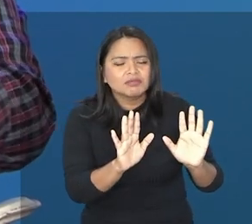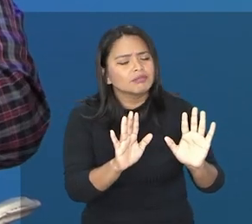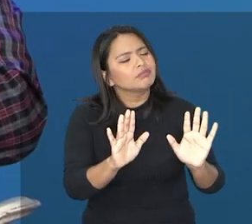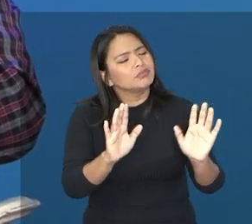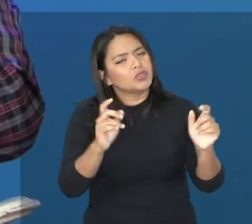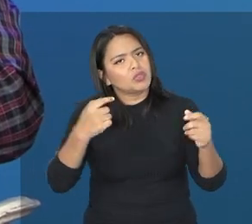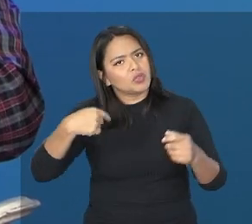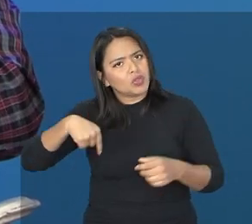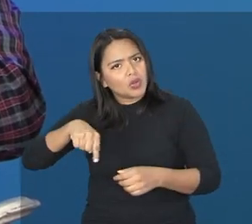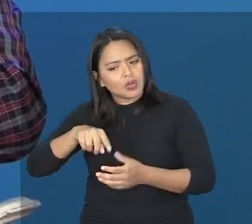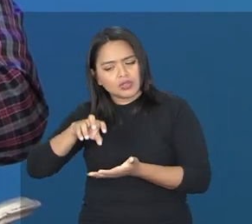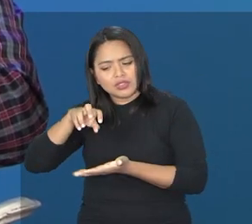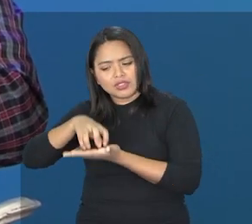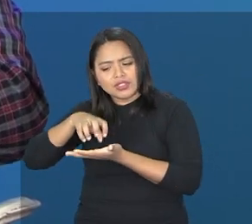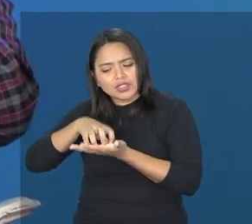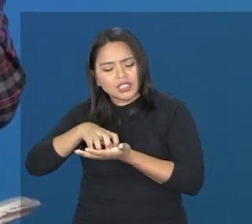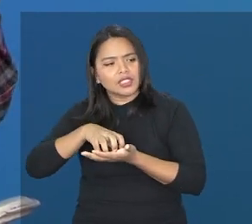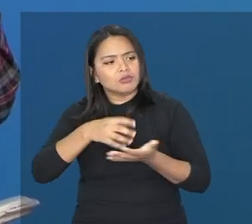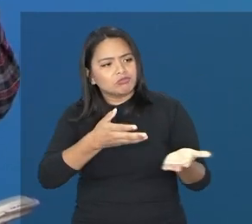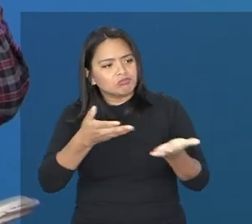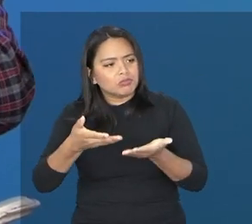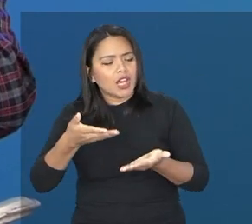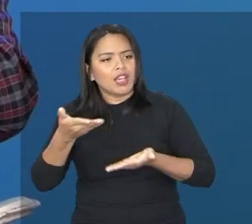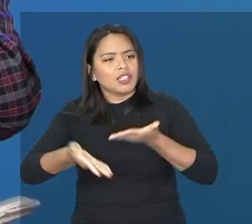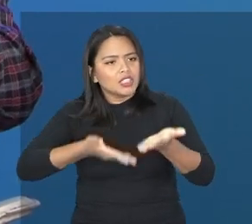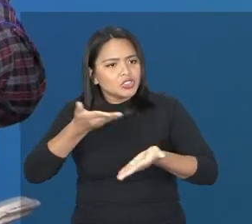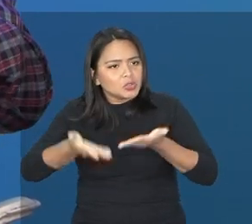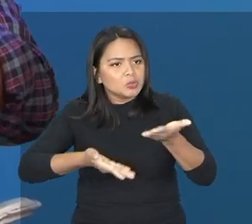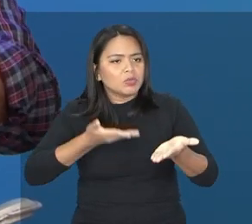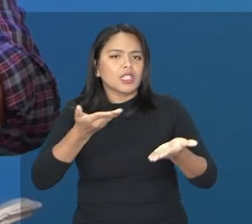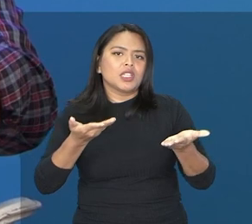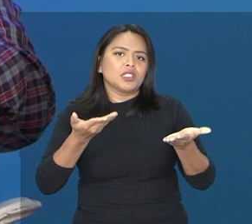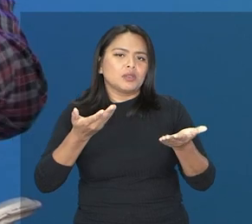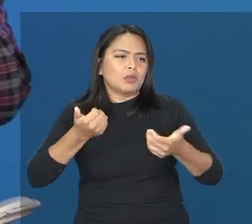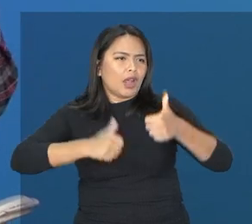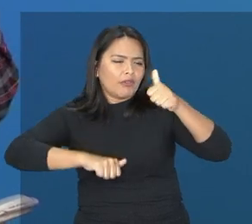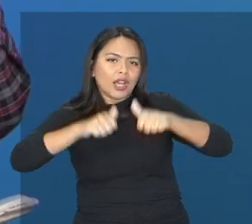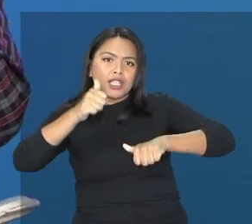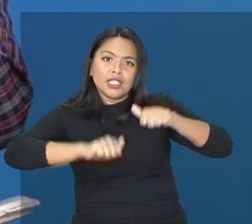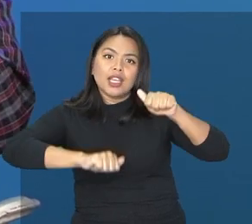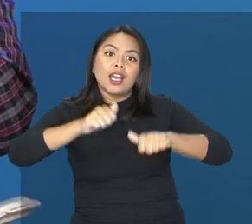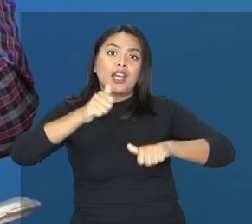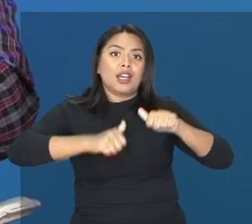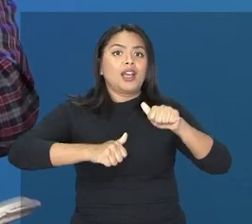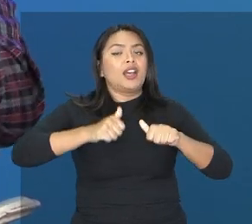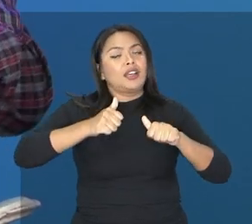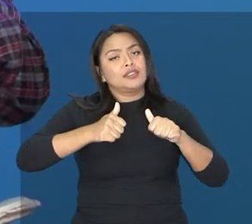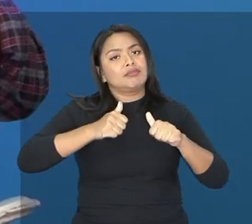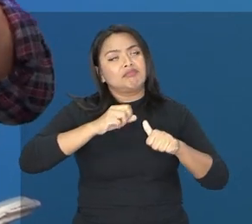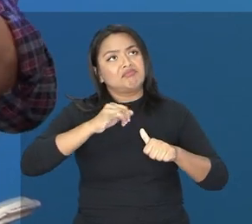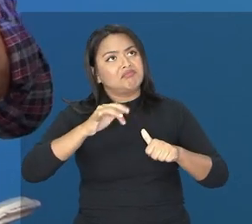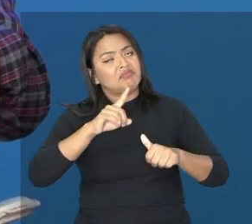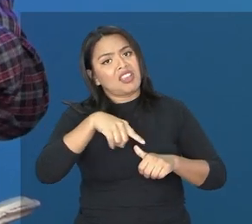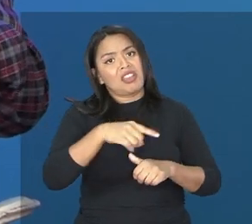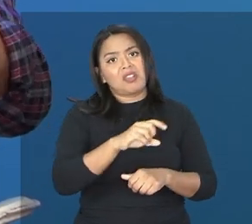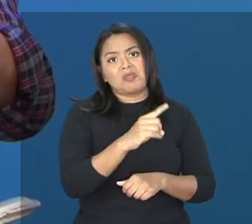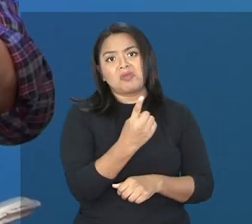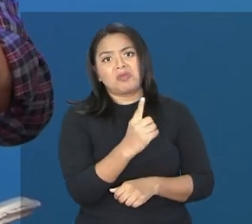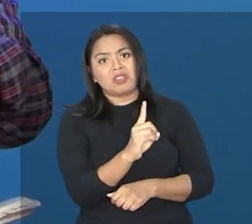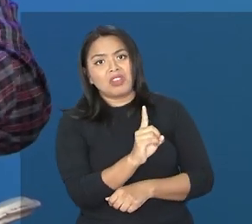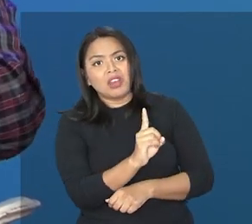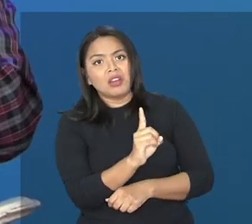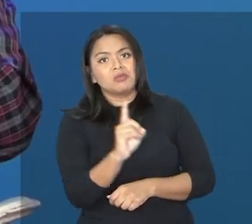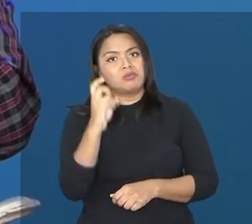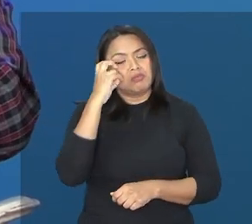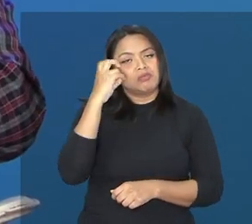Nós estamos lá para atender e para verificar se é isso mesmo ou para confirmar ou não essa tua expectativa, a